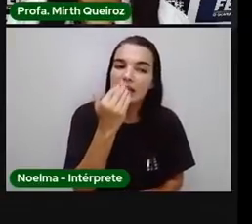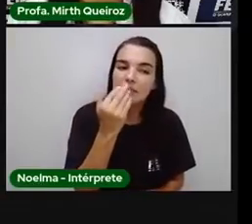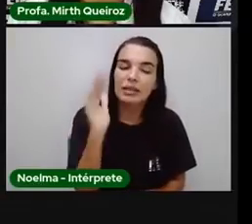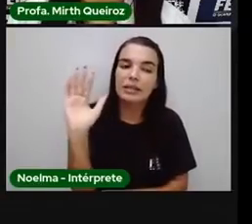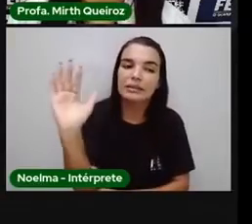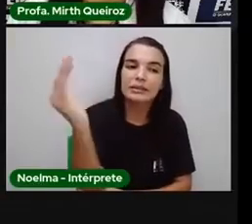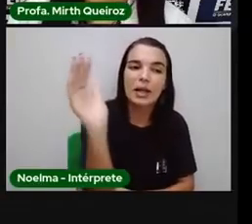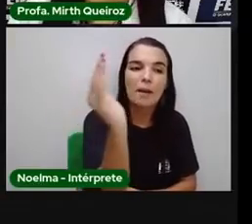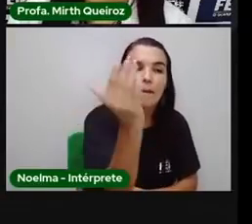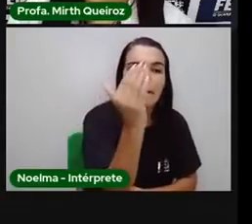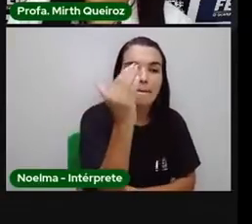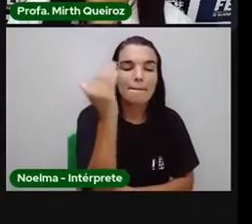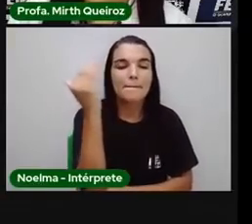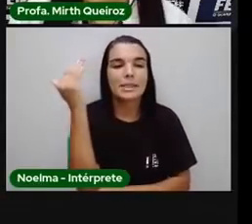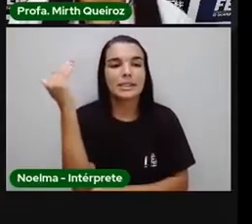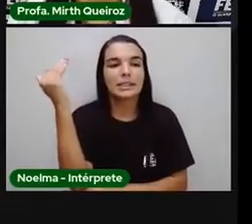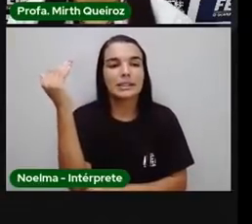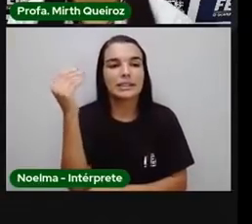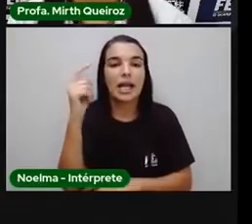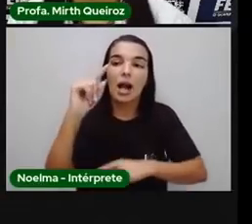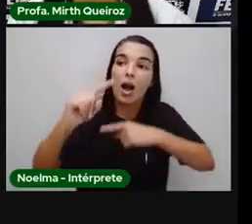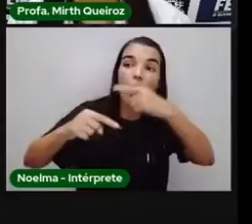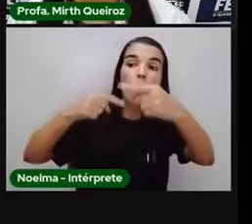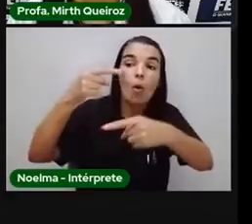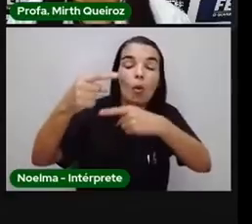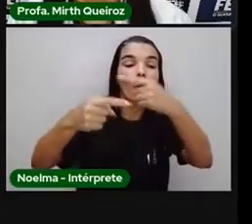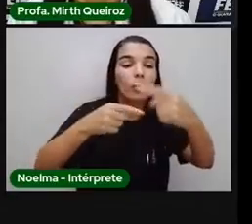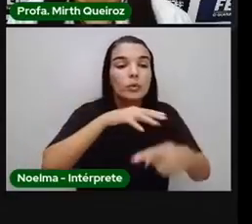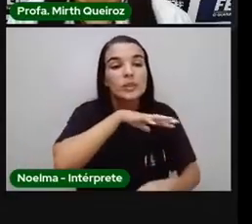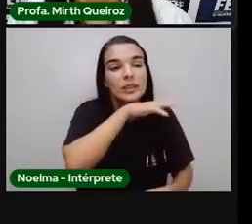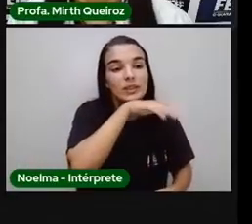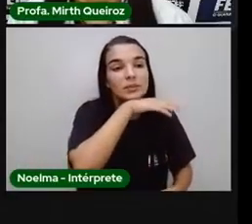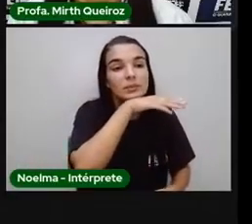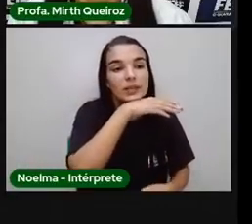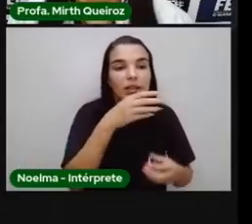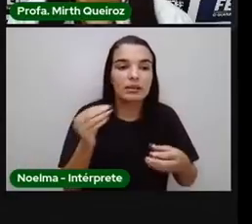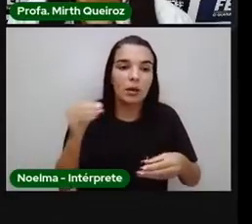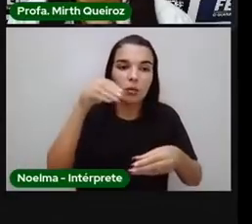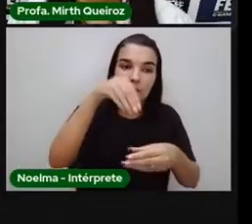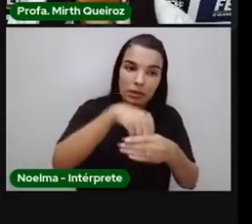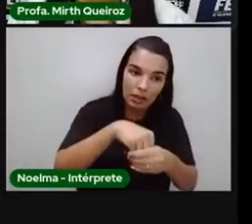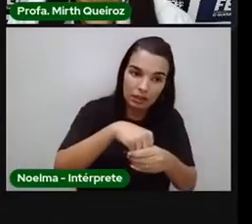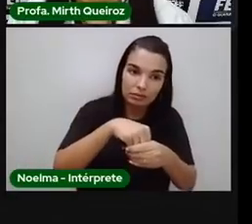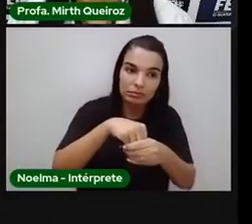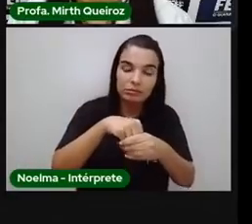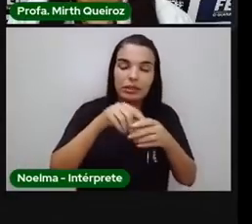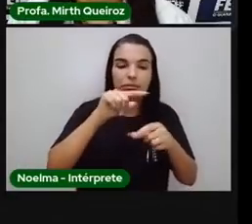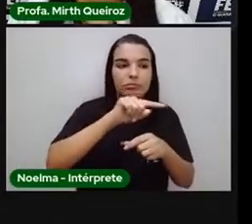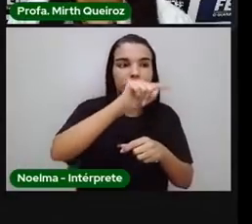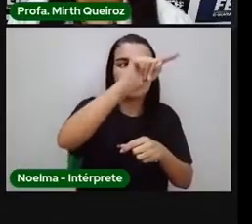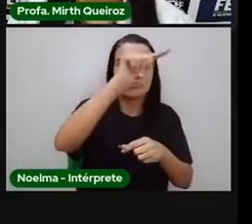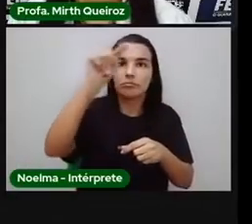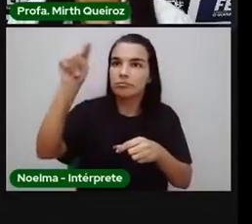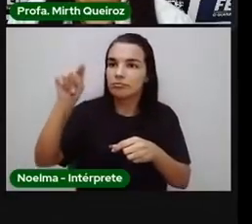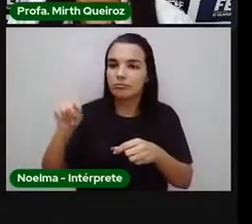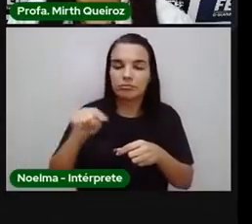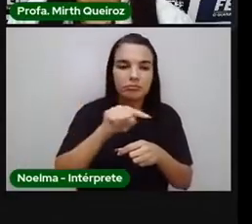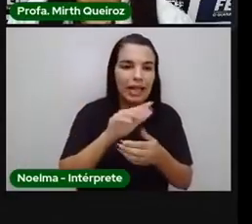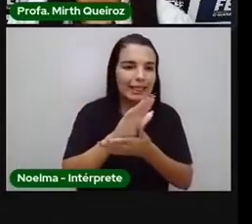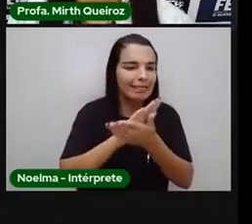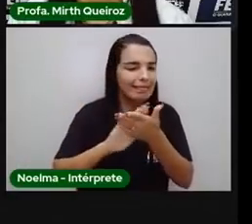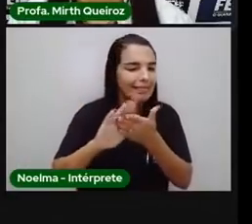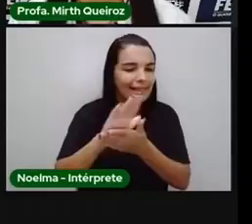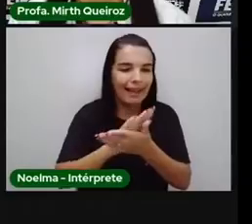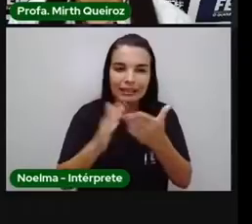plantas, que vão servir de alimento já para outros animais. Então, dentro dessa cadeia, nada vai se perder,